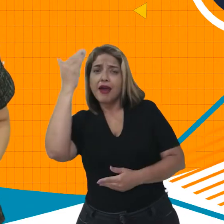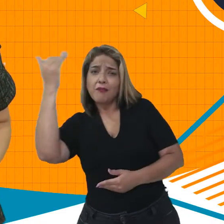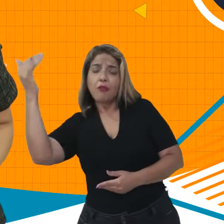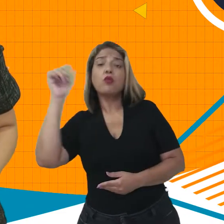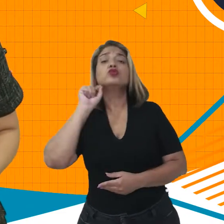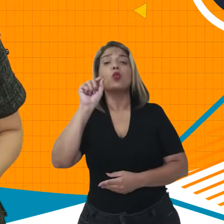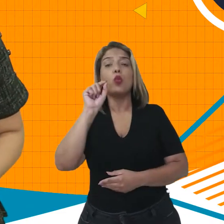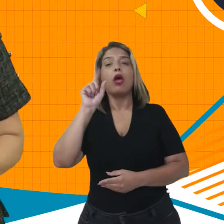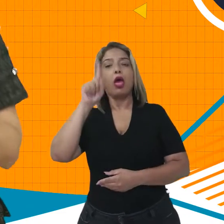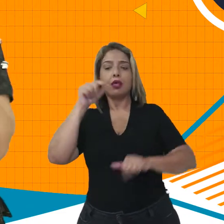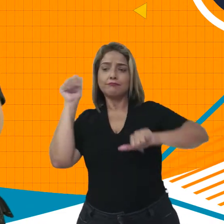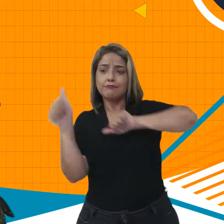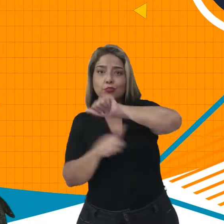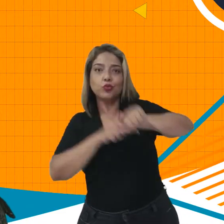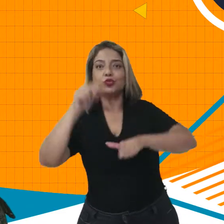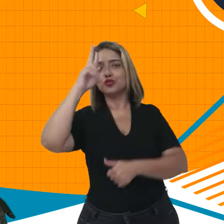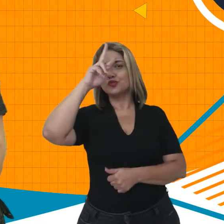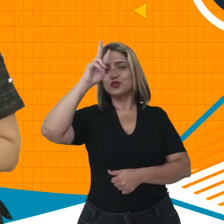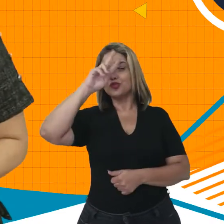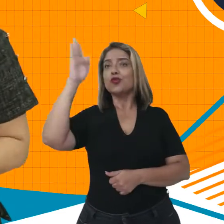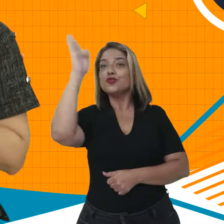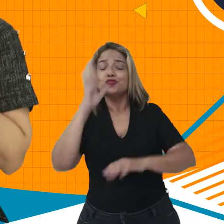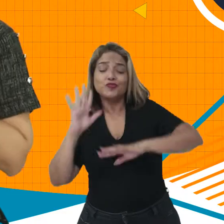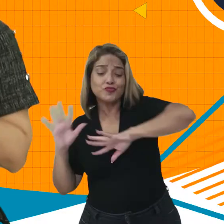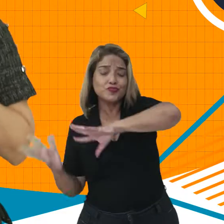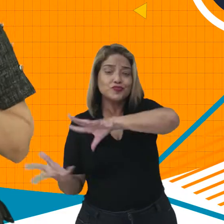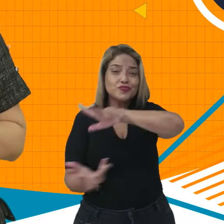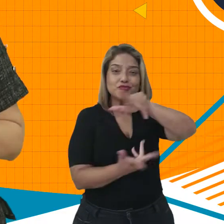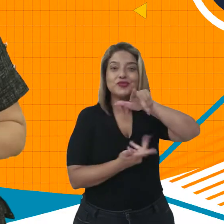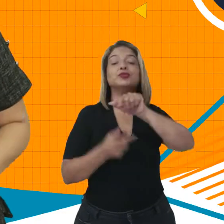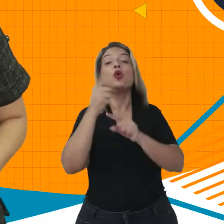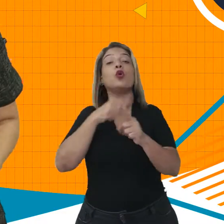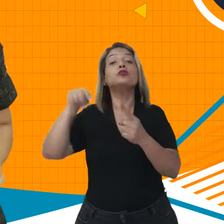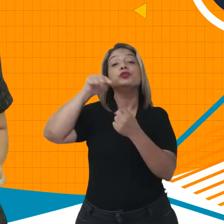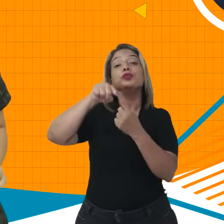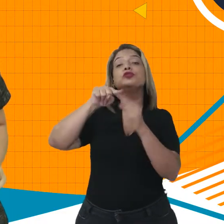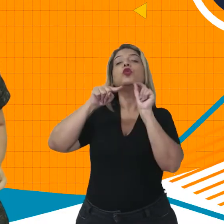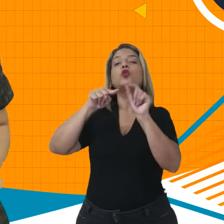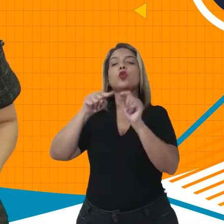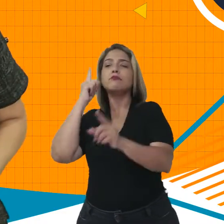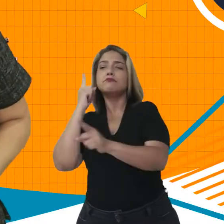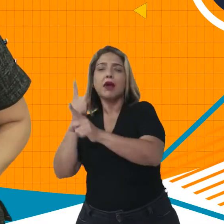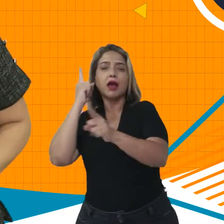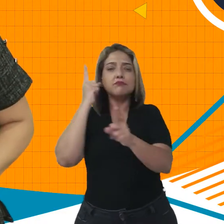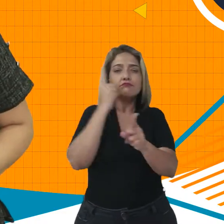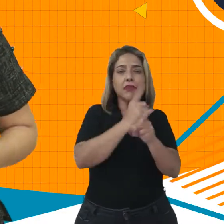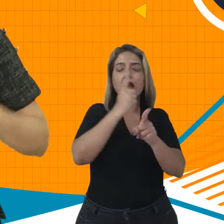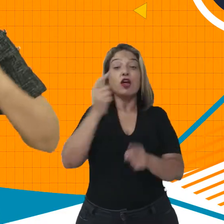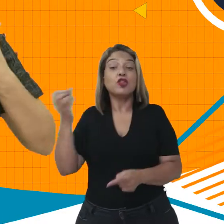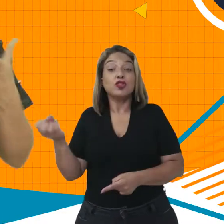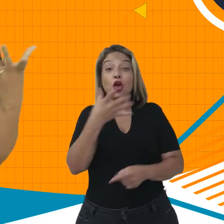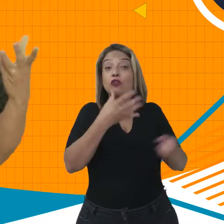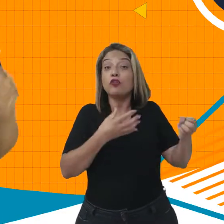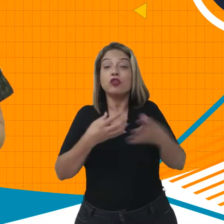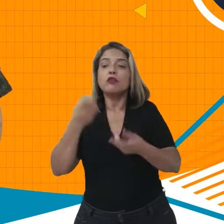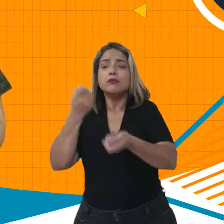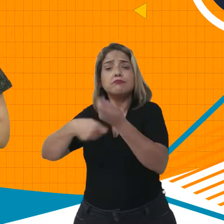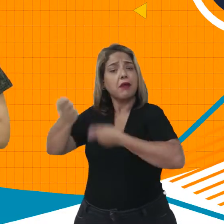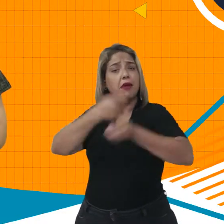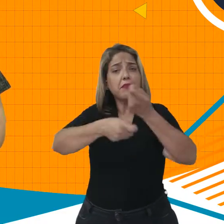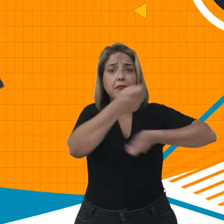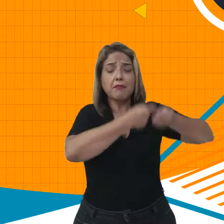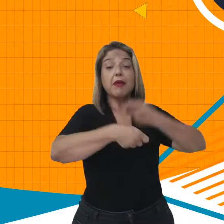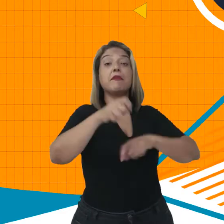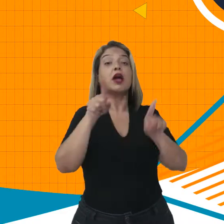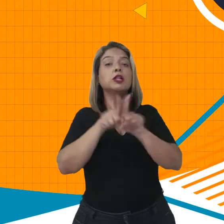expedições marítimas que mudaram a história do mundo, com o objetivo da descoberta de novas rotas